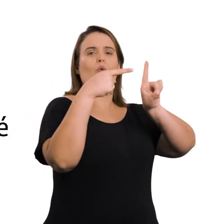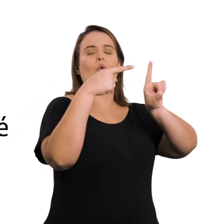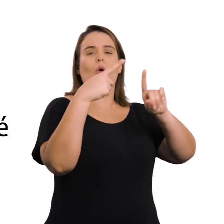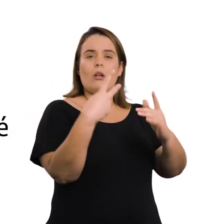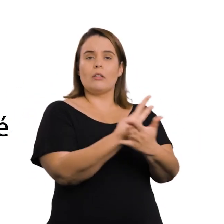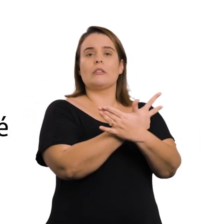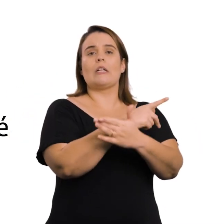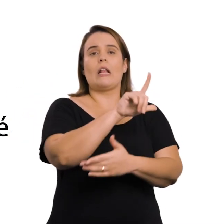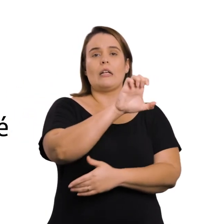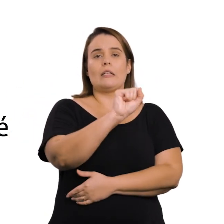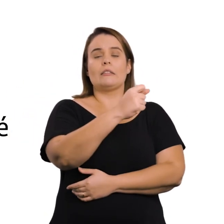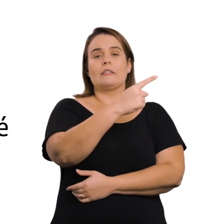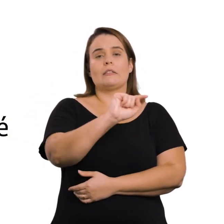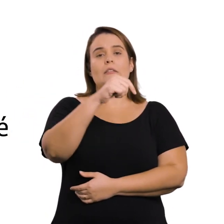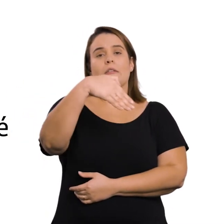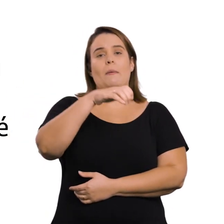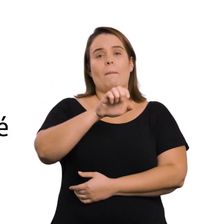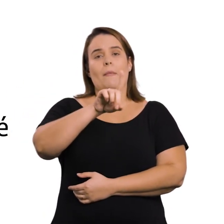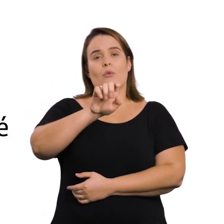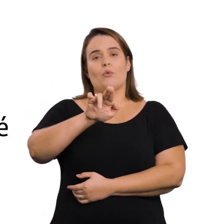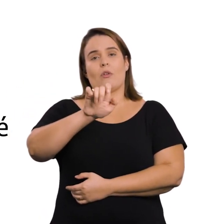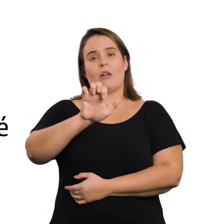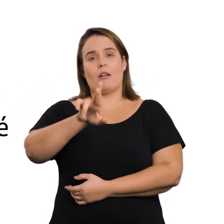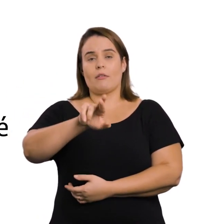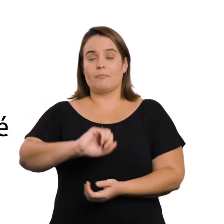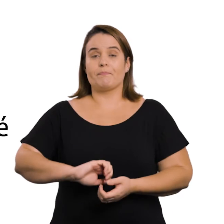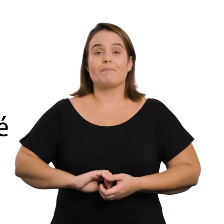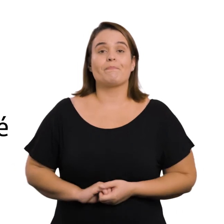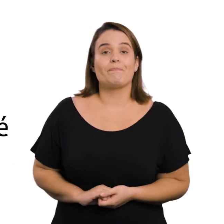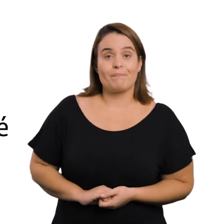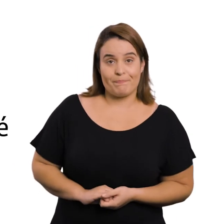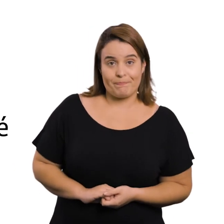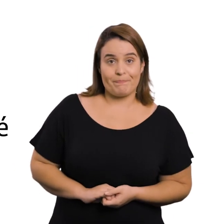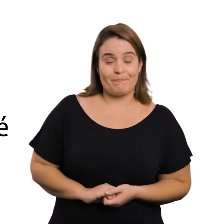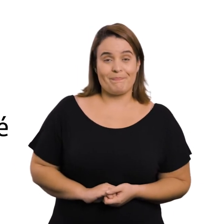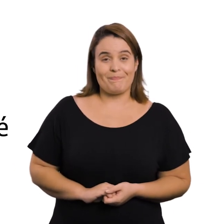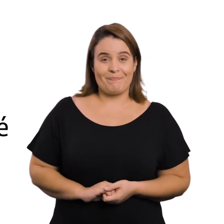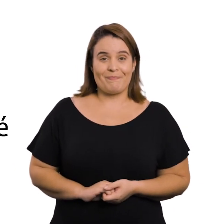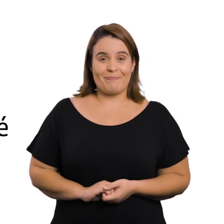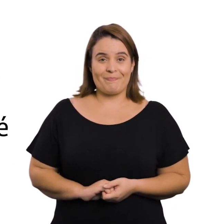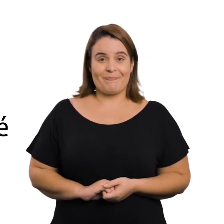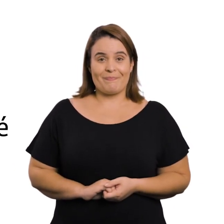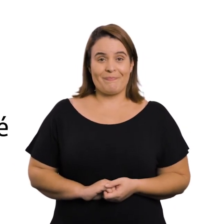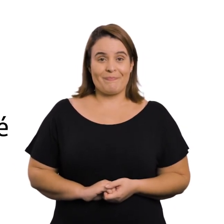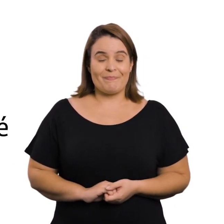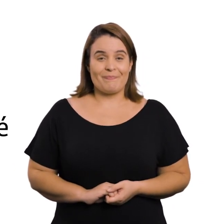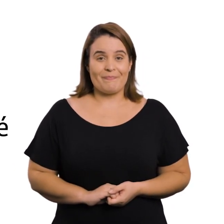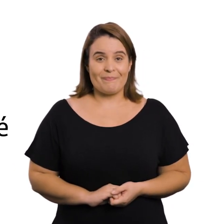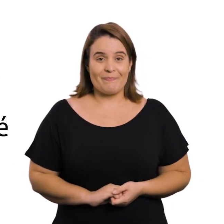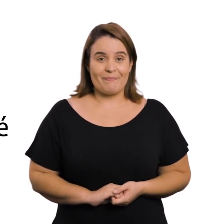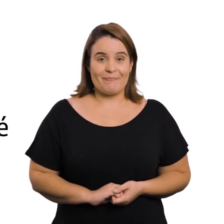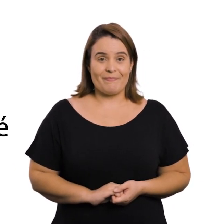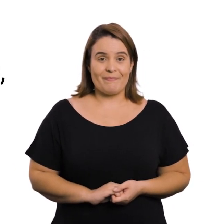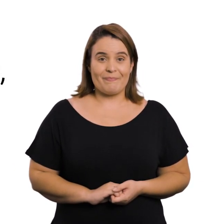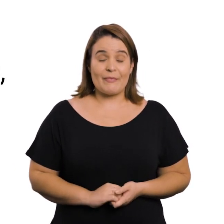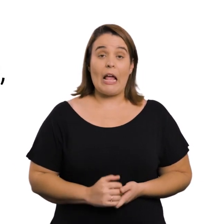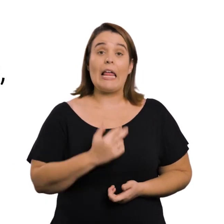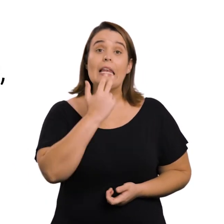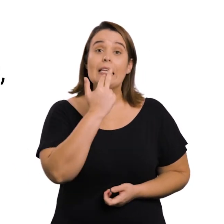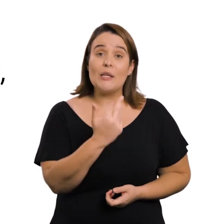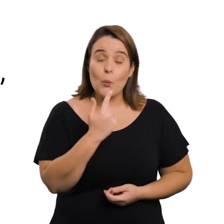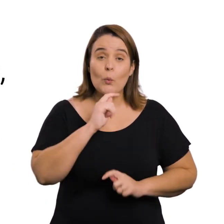atingiu a coluna de Luiz e causou lesão medular A tetraplegia de Marcela é consequência de lesão medular